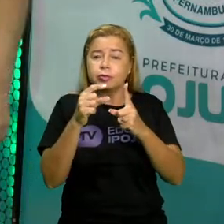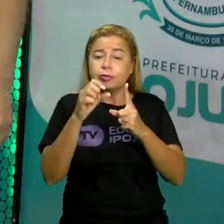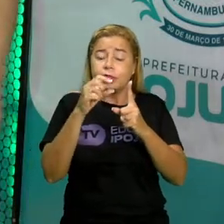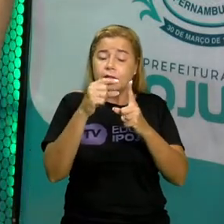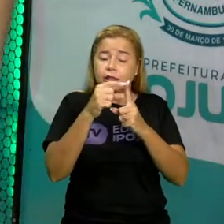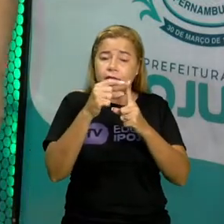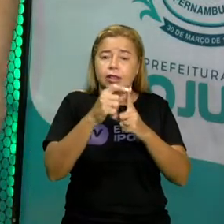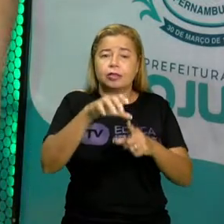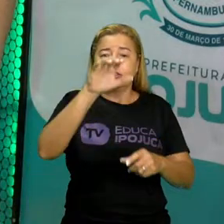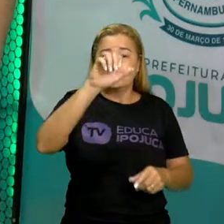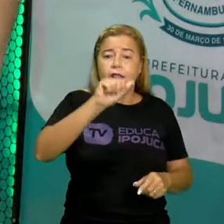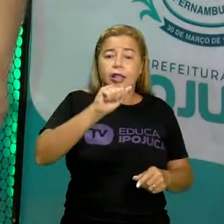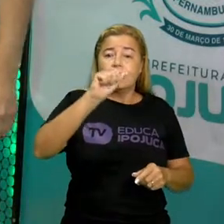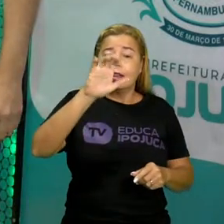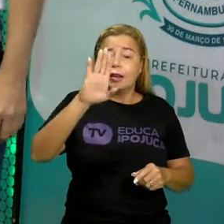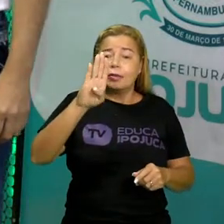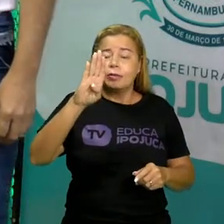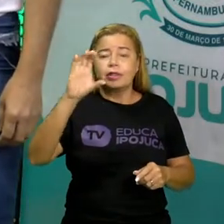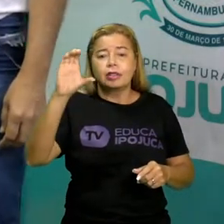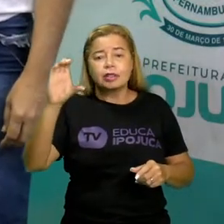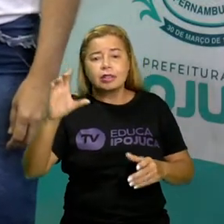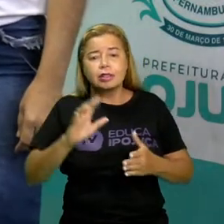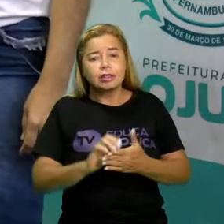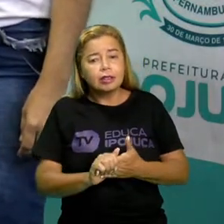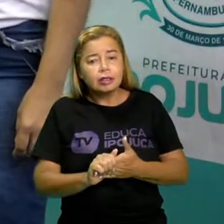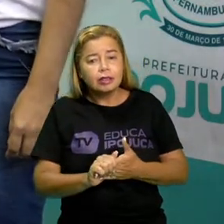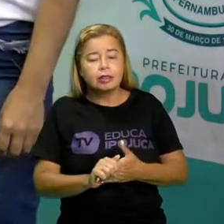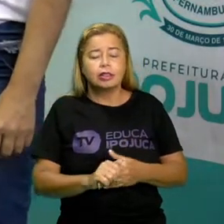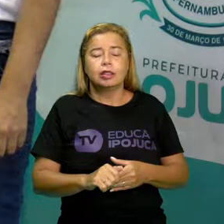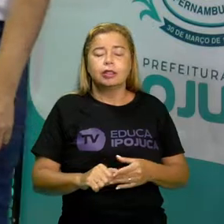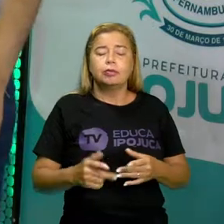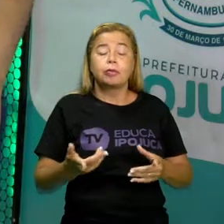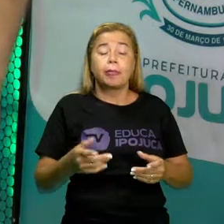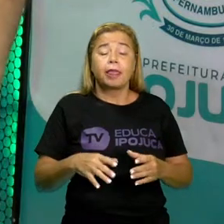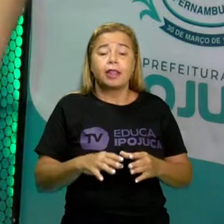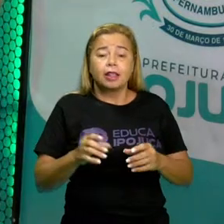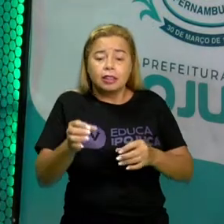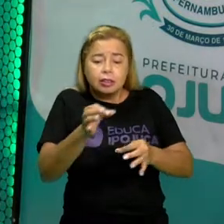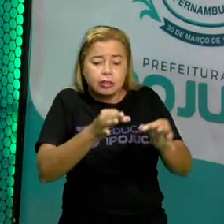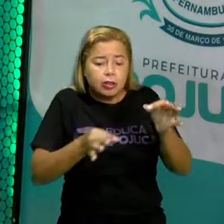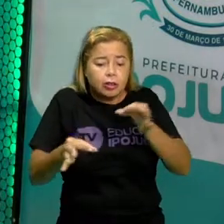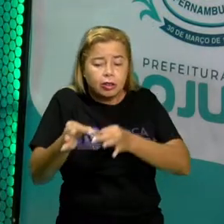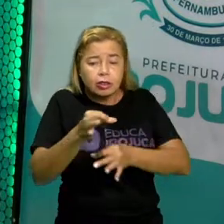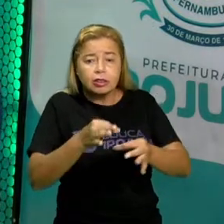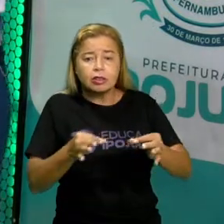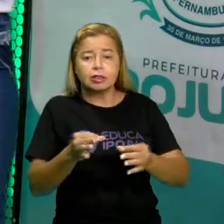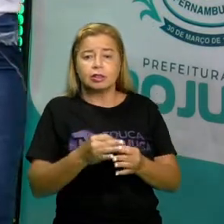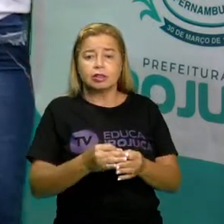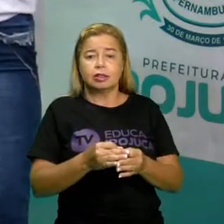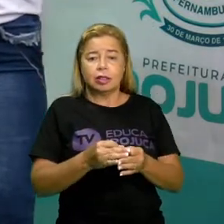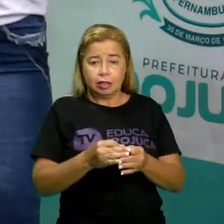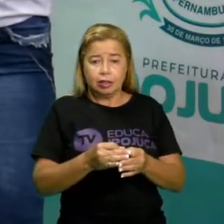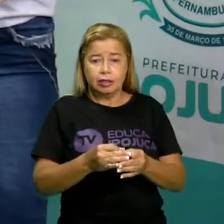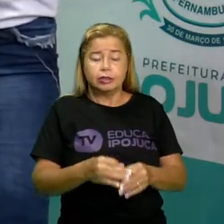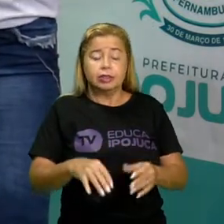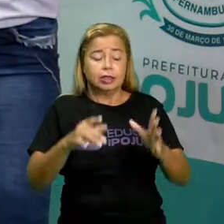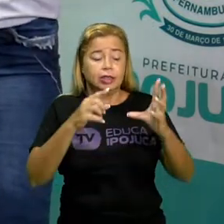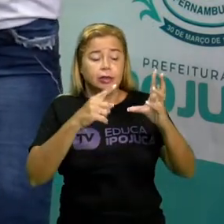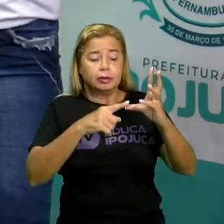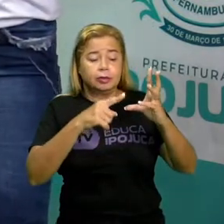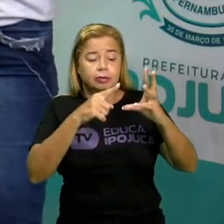alfabeto. Isso mesmo, alfabeto. E o alfabeto, ele é composto pelas